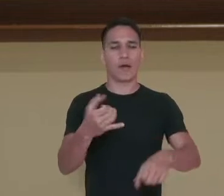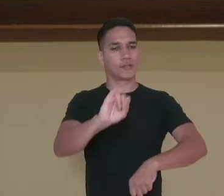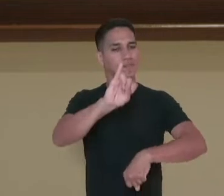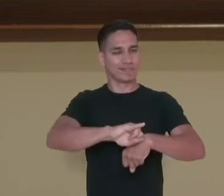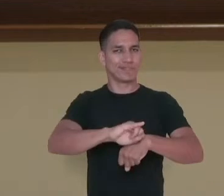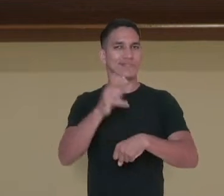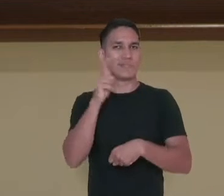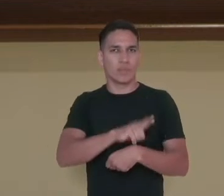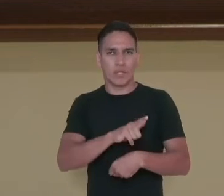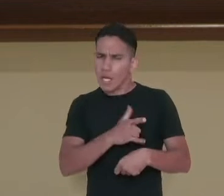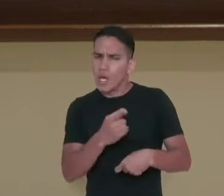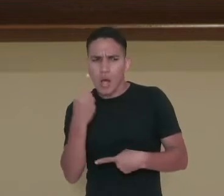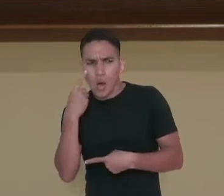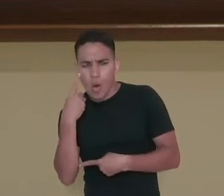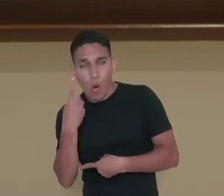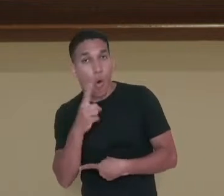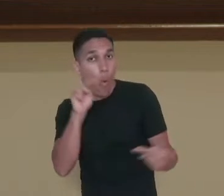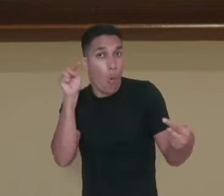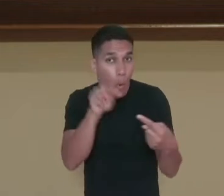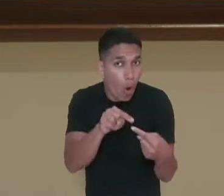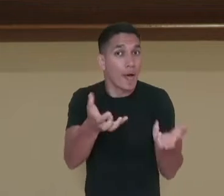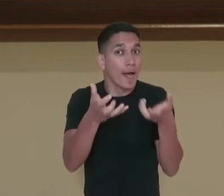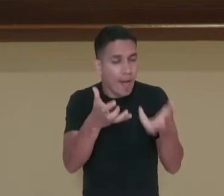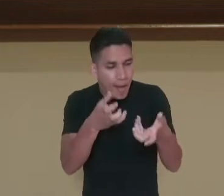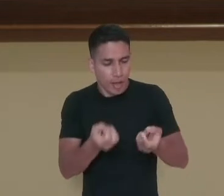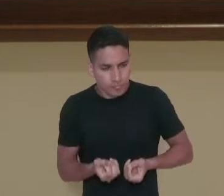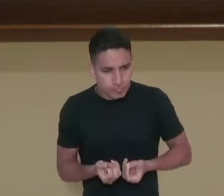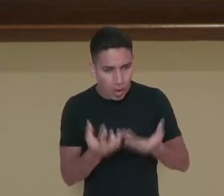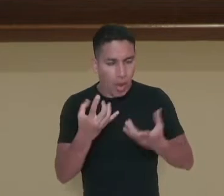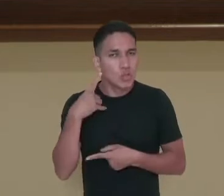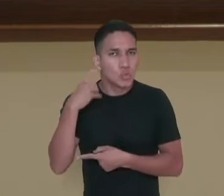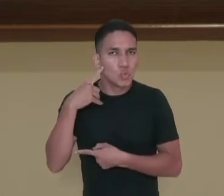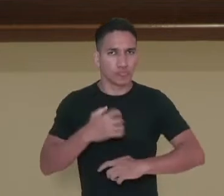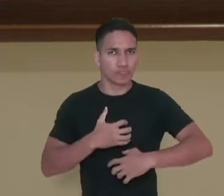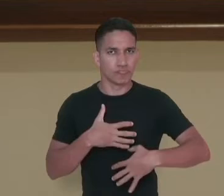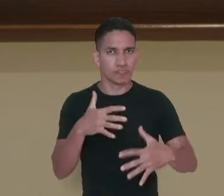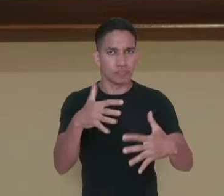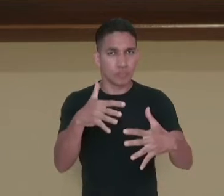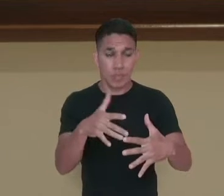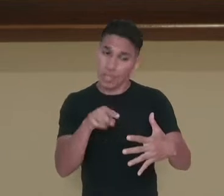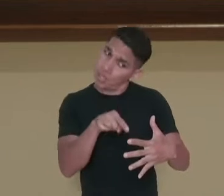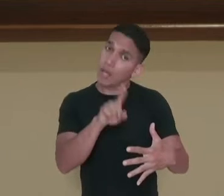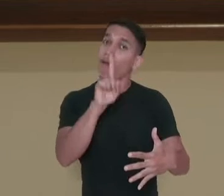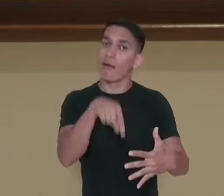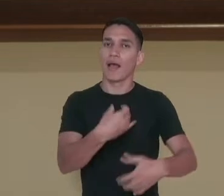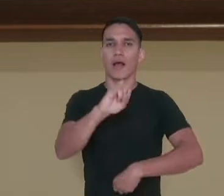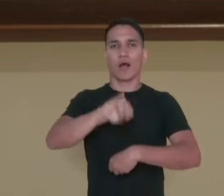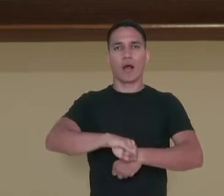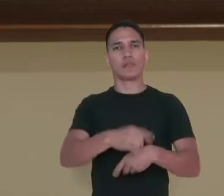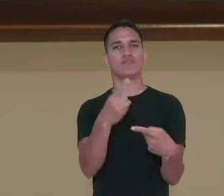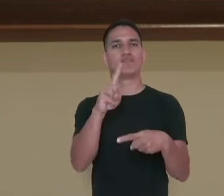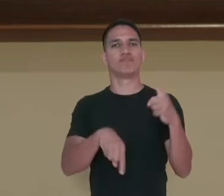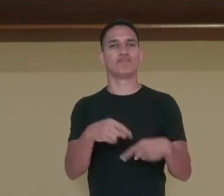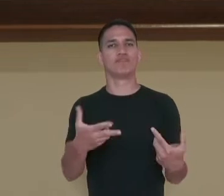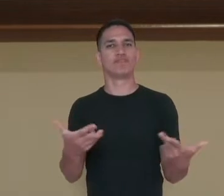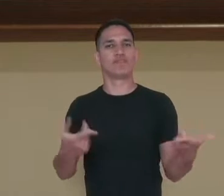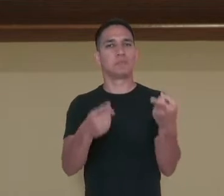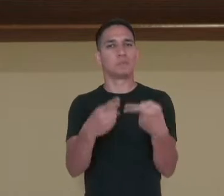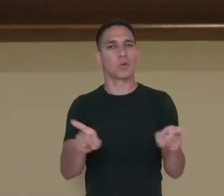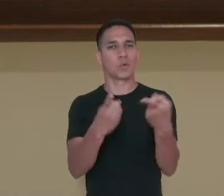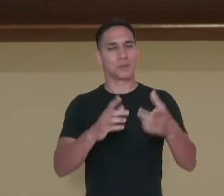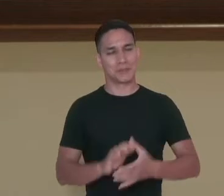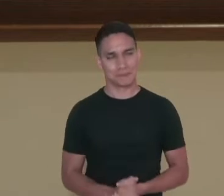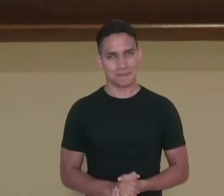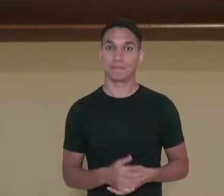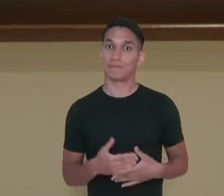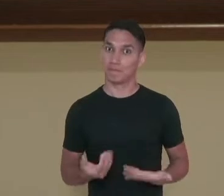tivesse a intenção, qualquer objeto que tivesse a intenção em produzir som, poderia ser considerado um instrumento